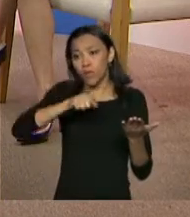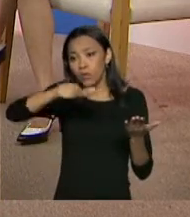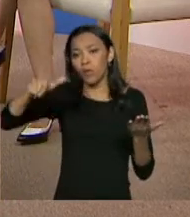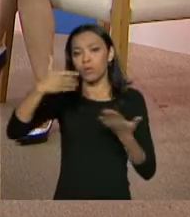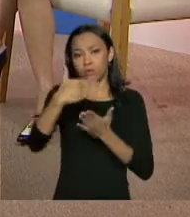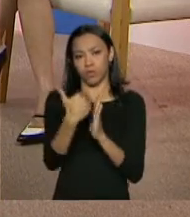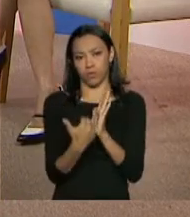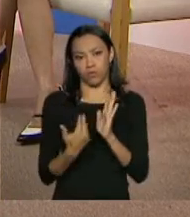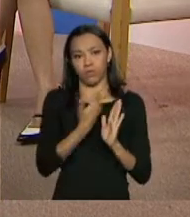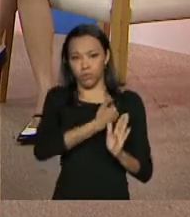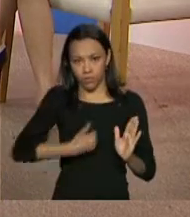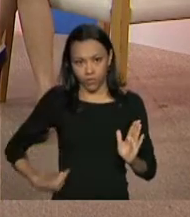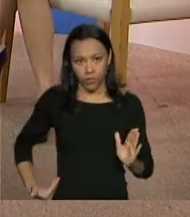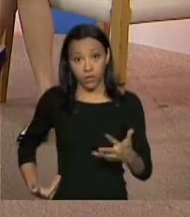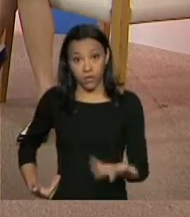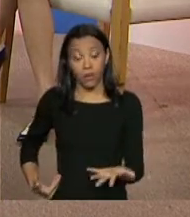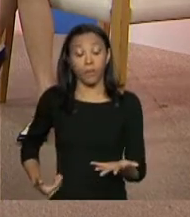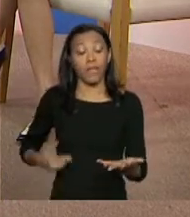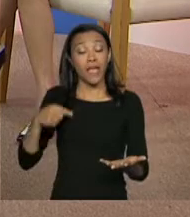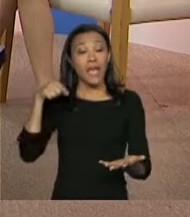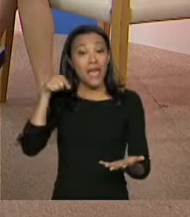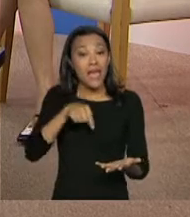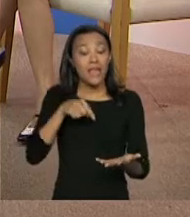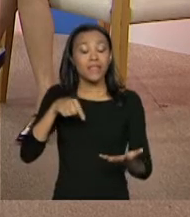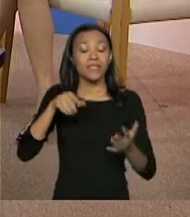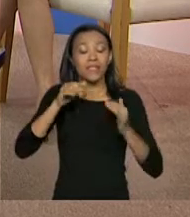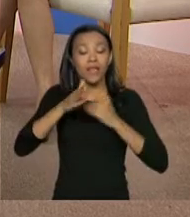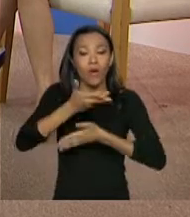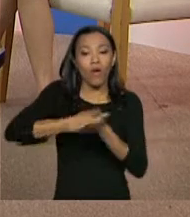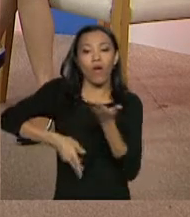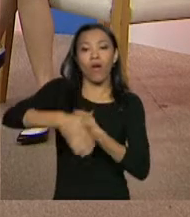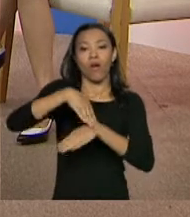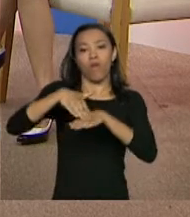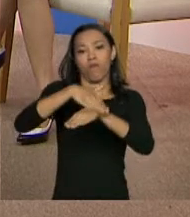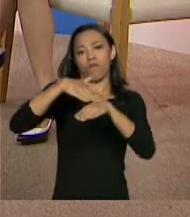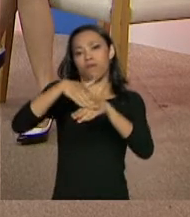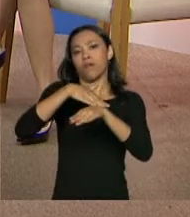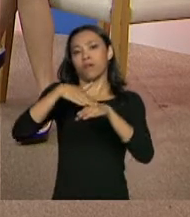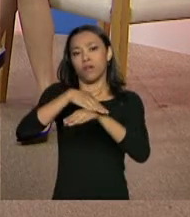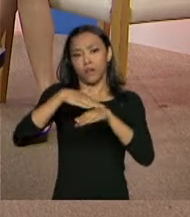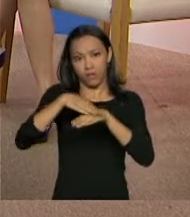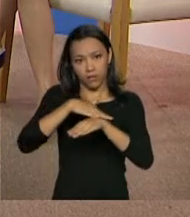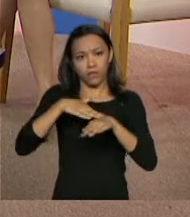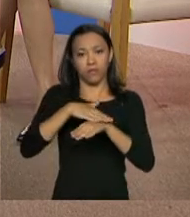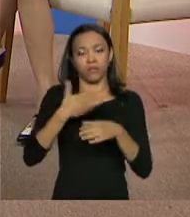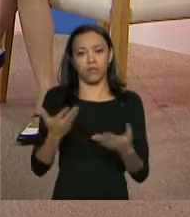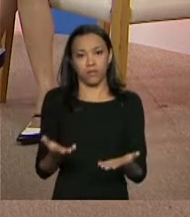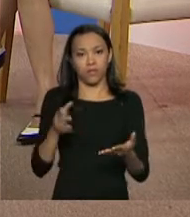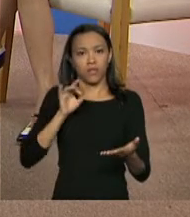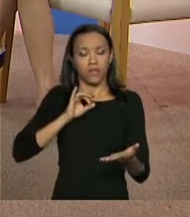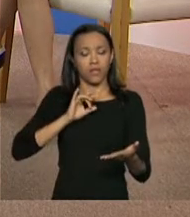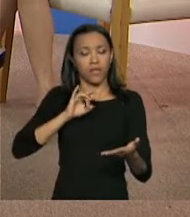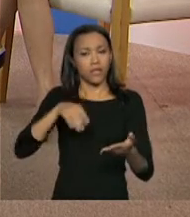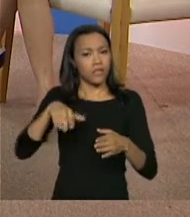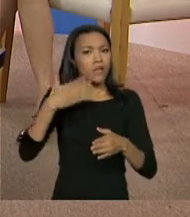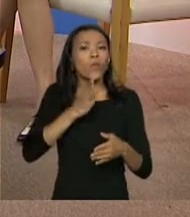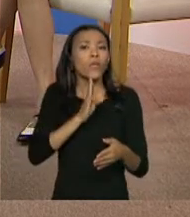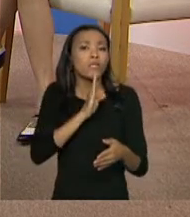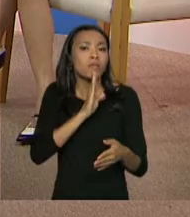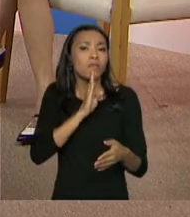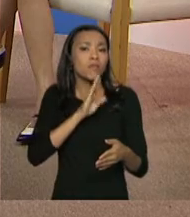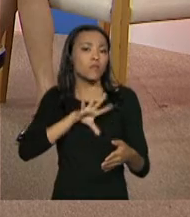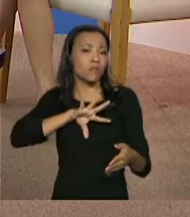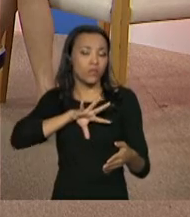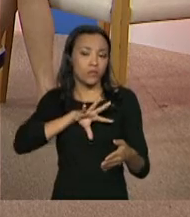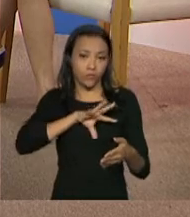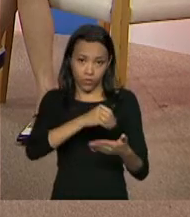Então, para a gente, esse diálogo com as, digamos, as portas de entrada de cada programa é muito importante,